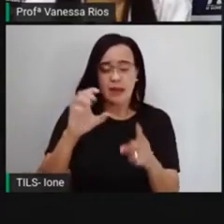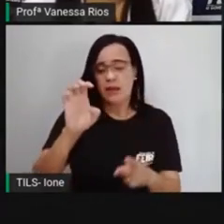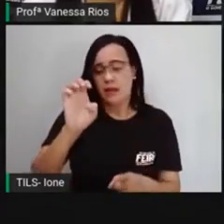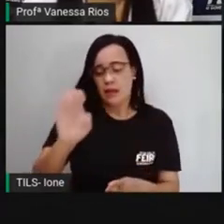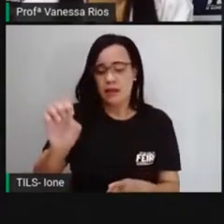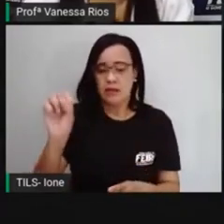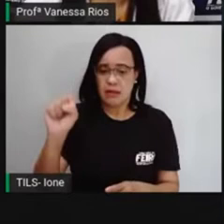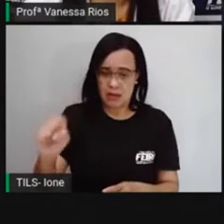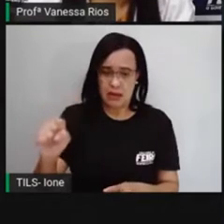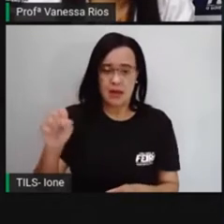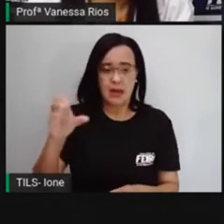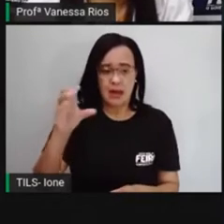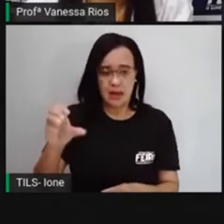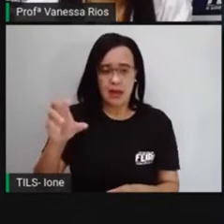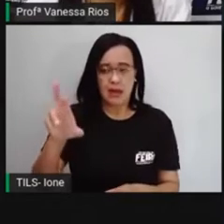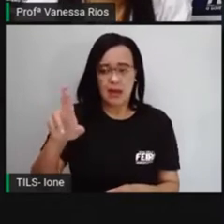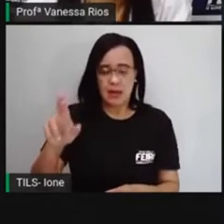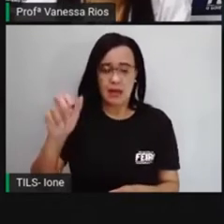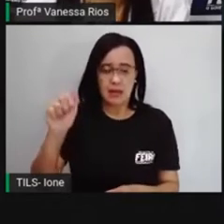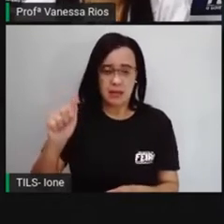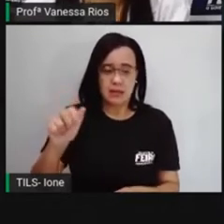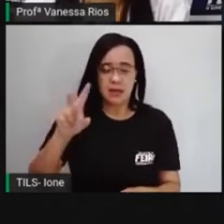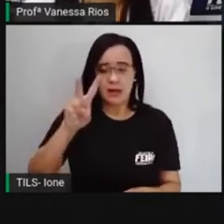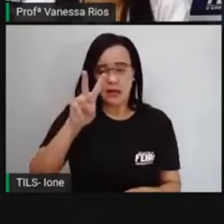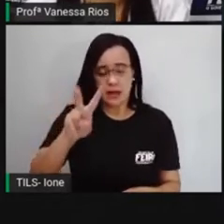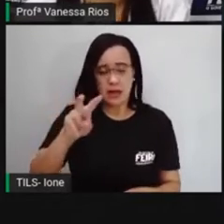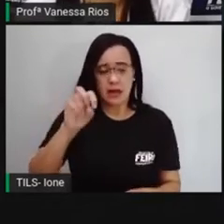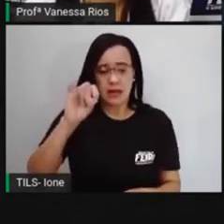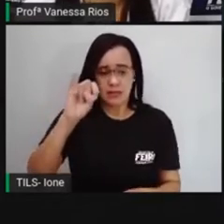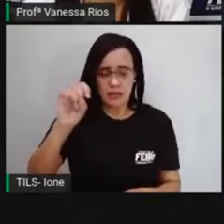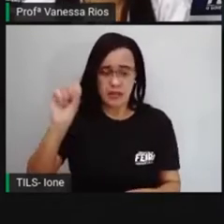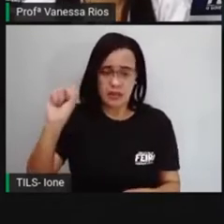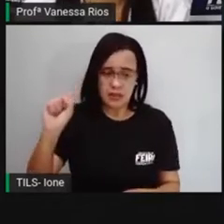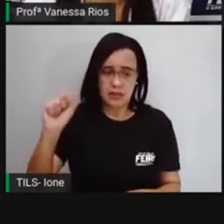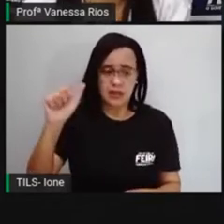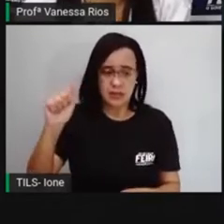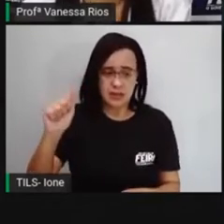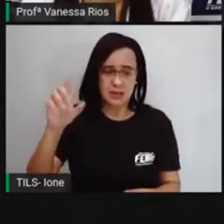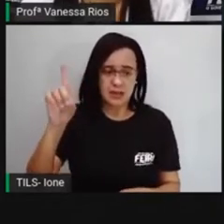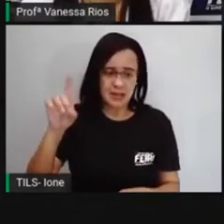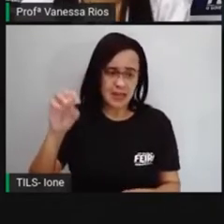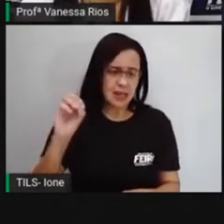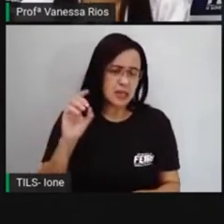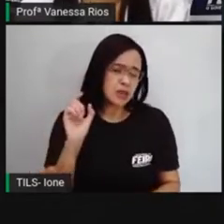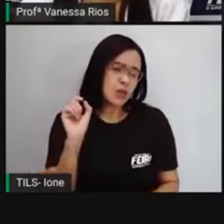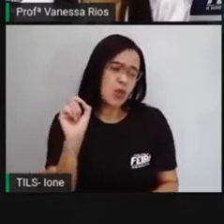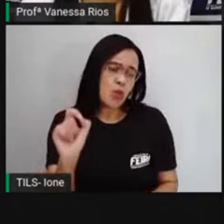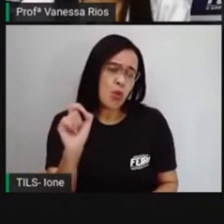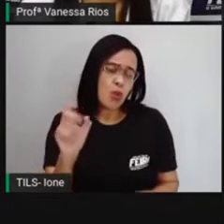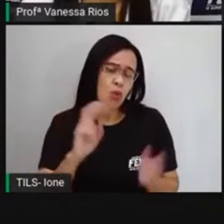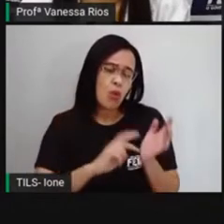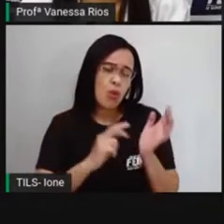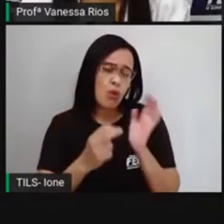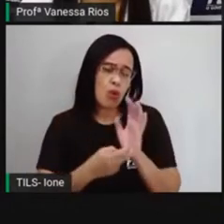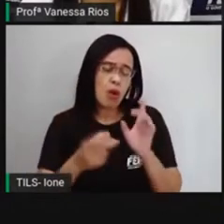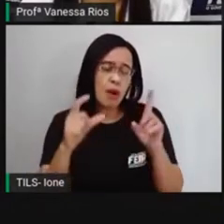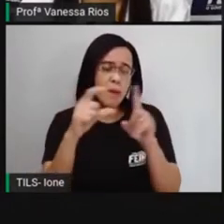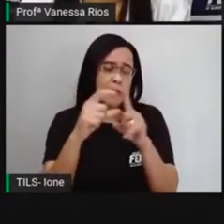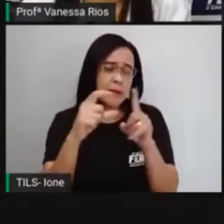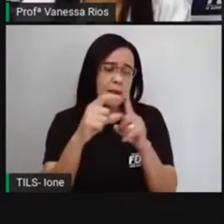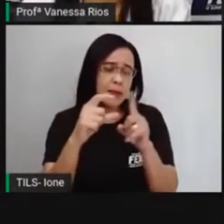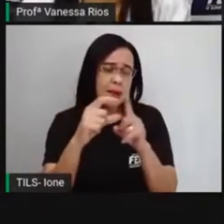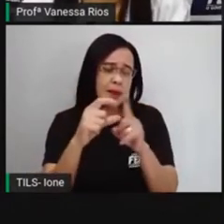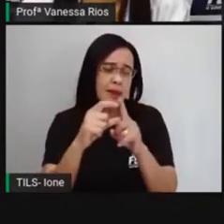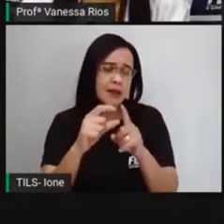ninguém é escravo porque deseja, então a utilização da palavra escravizado já traz aí, ó, já